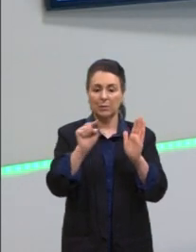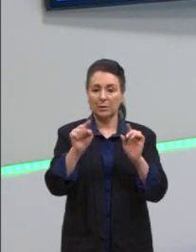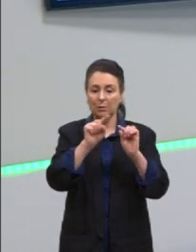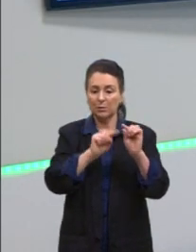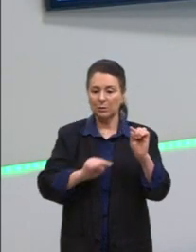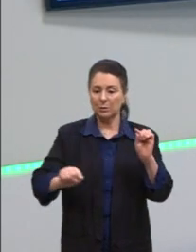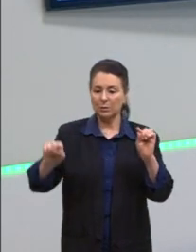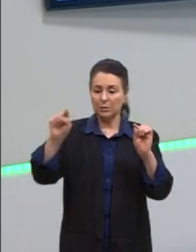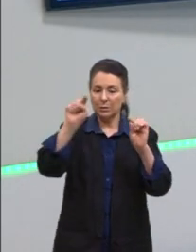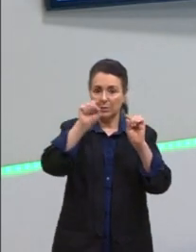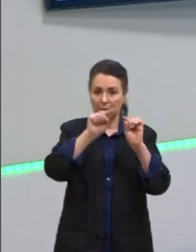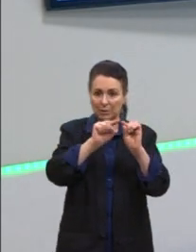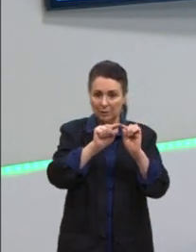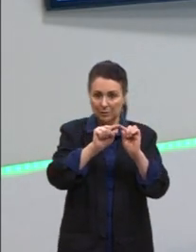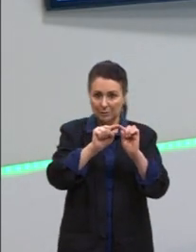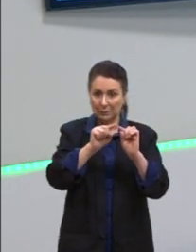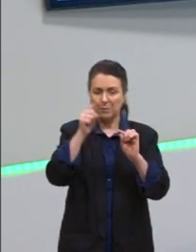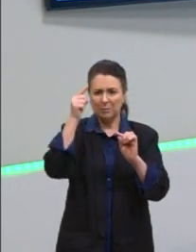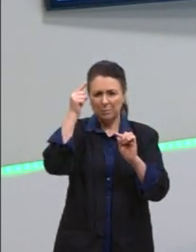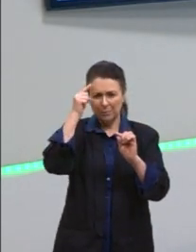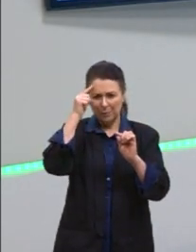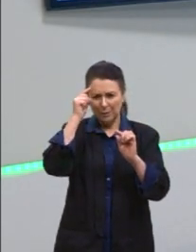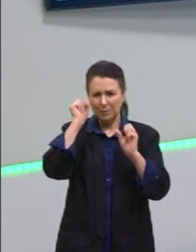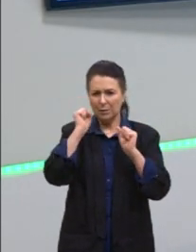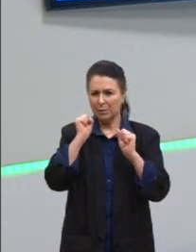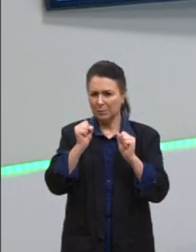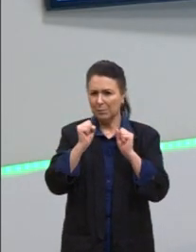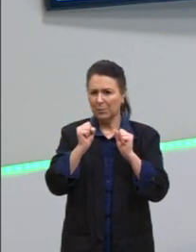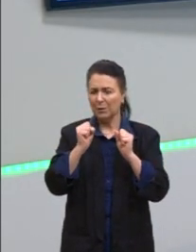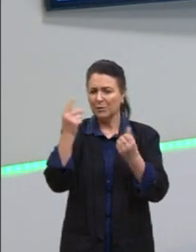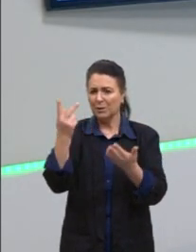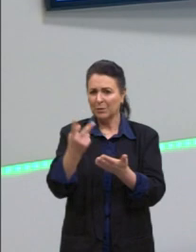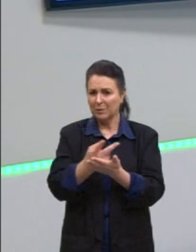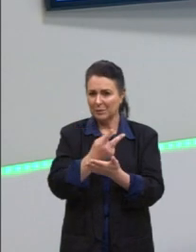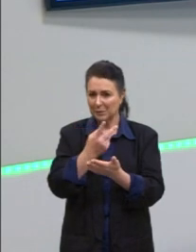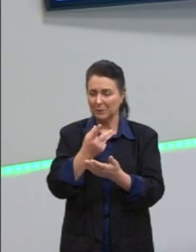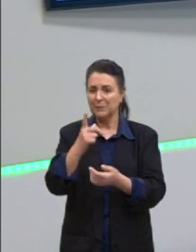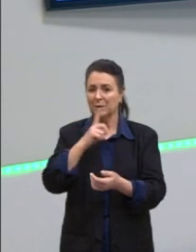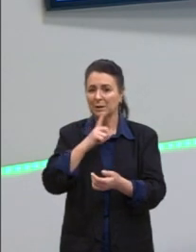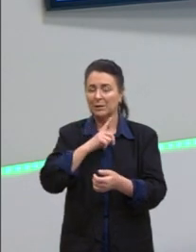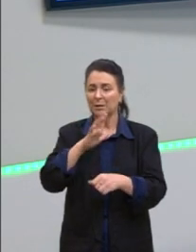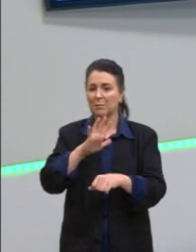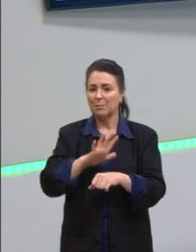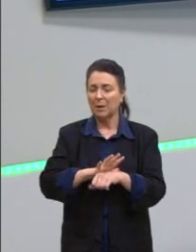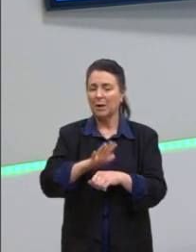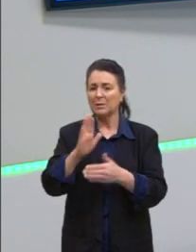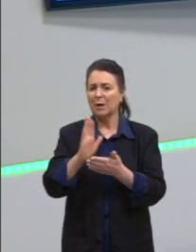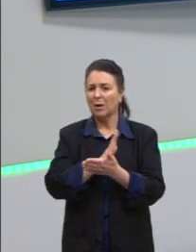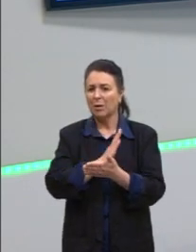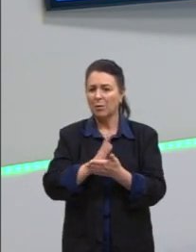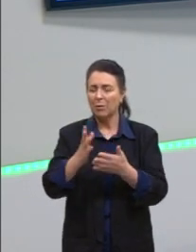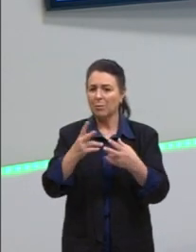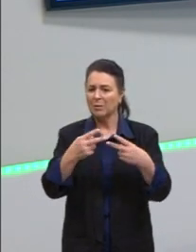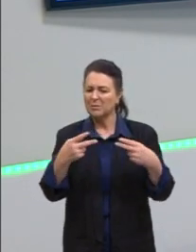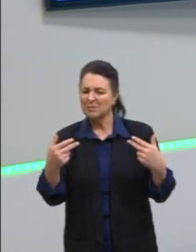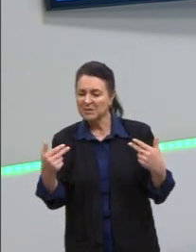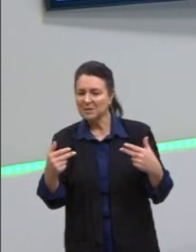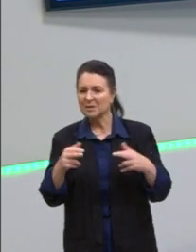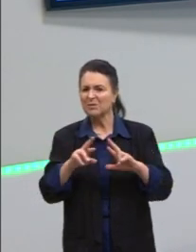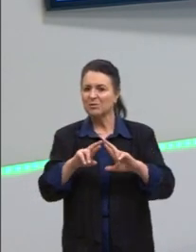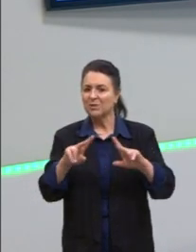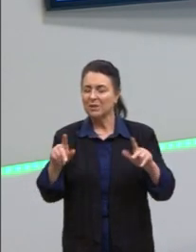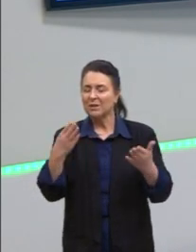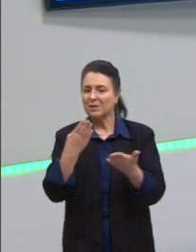para vocês, né? Vão pensando aí o que pode vir a seguir. Então, nós temos ainda mais alguns casos particulares para